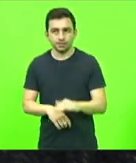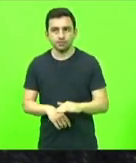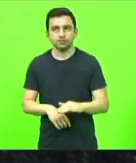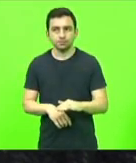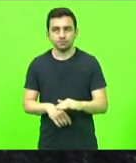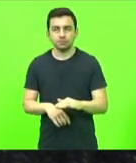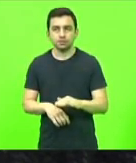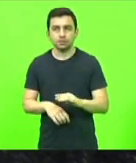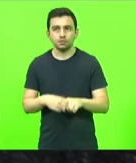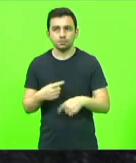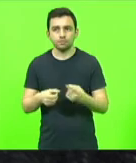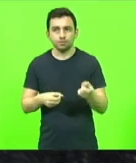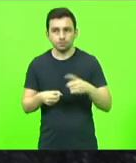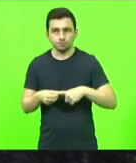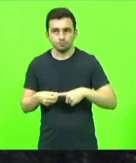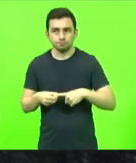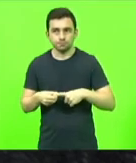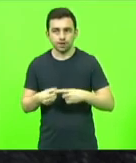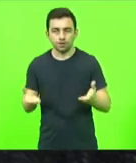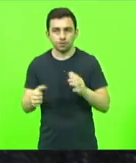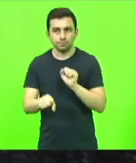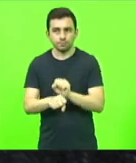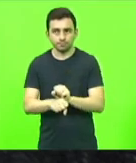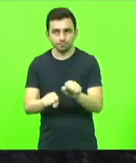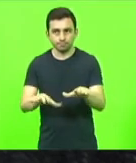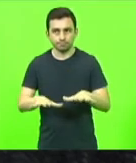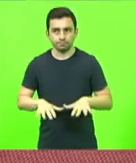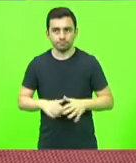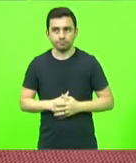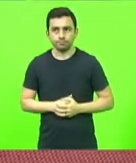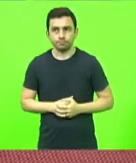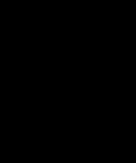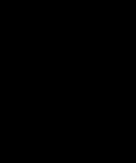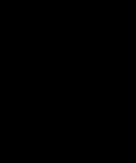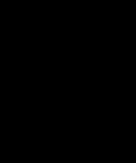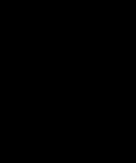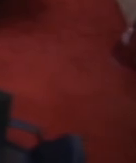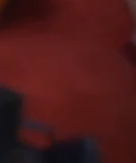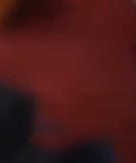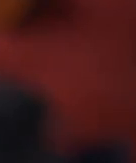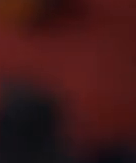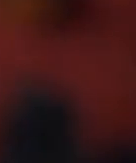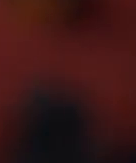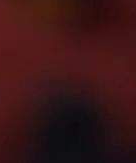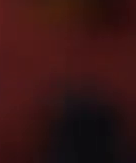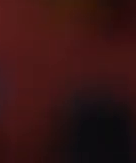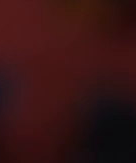o grande expediente. Está suspensa a presente sessão. e,